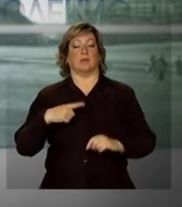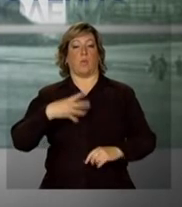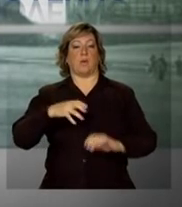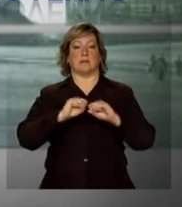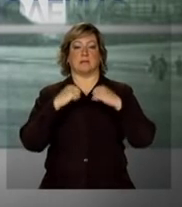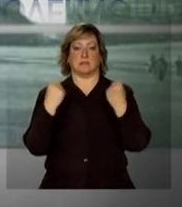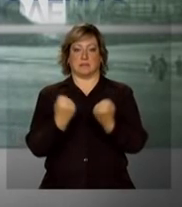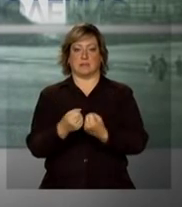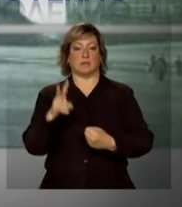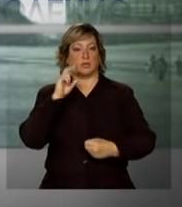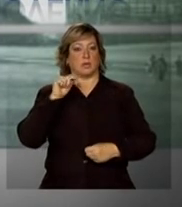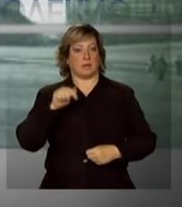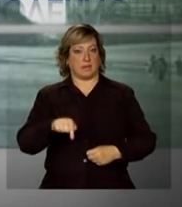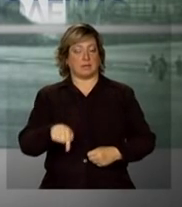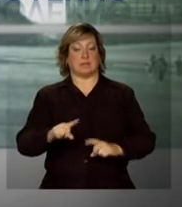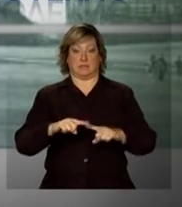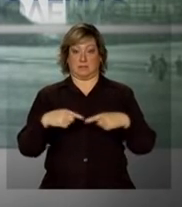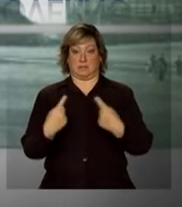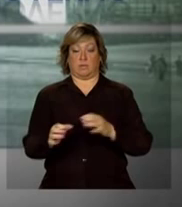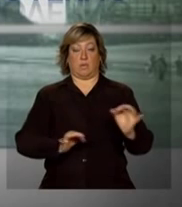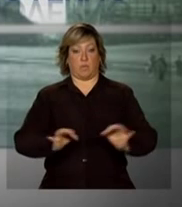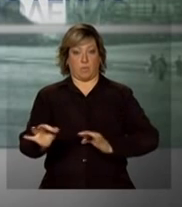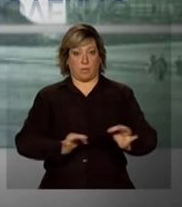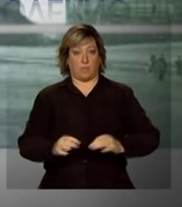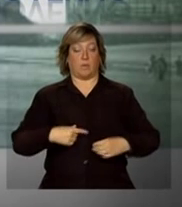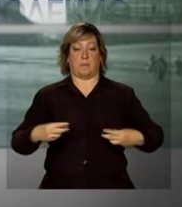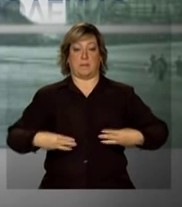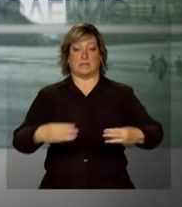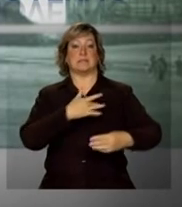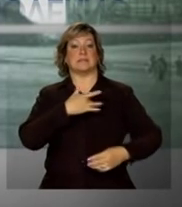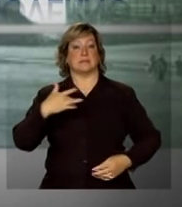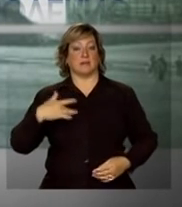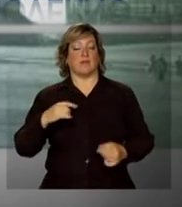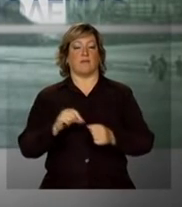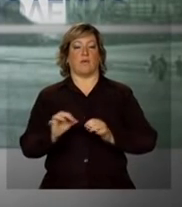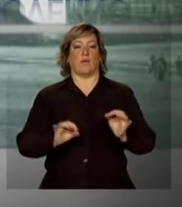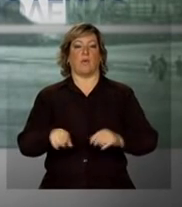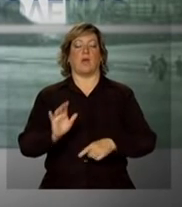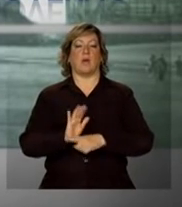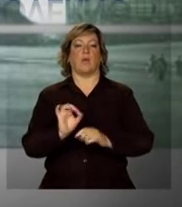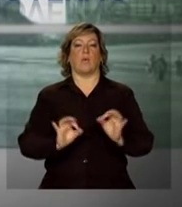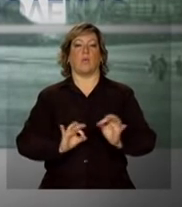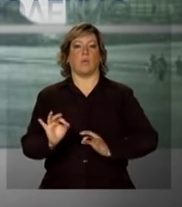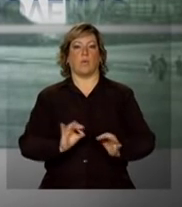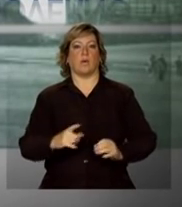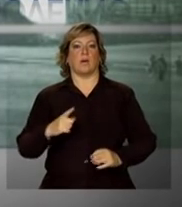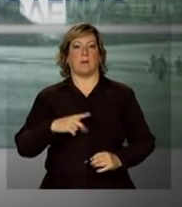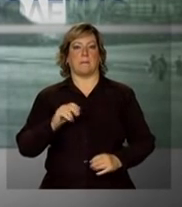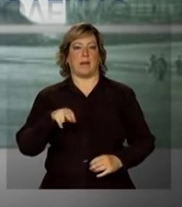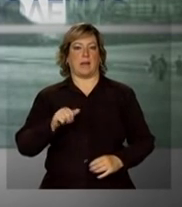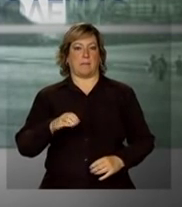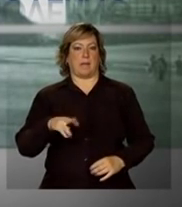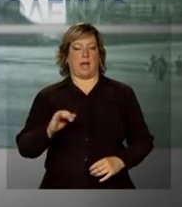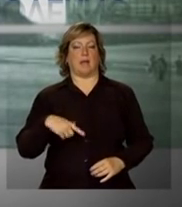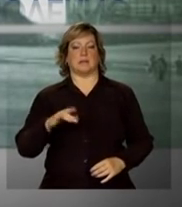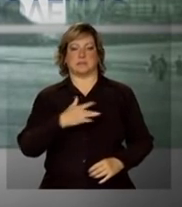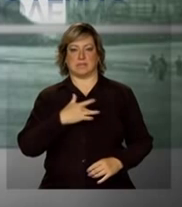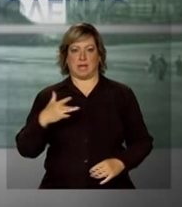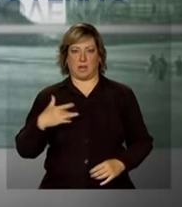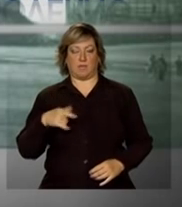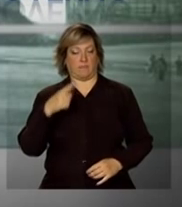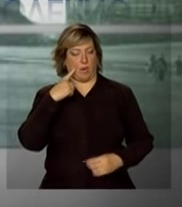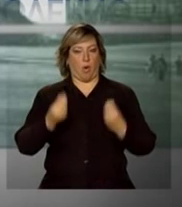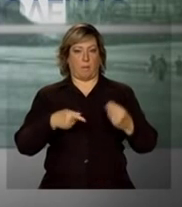em Desastres. O evento foi organizado pelo Ministério da Saúde com apoio da Organização Pan-Americana de Saúde.